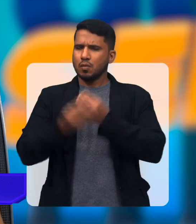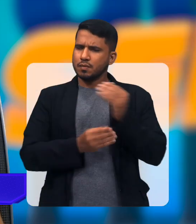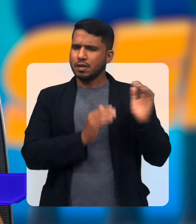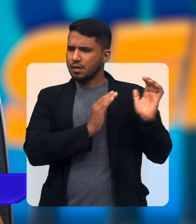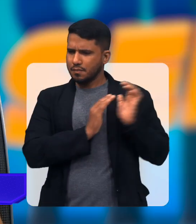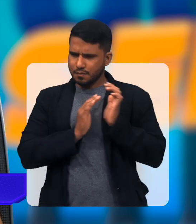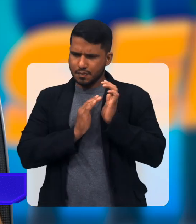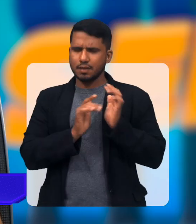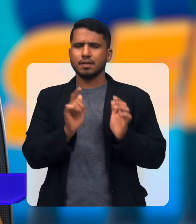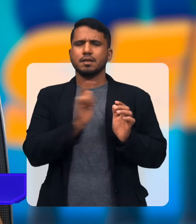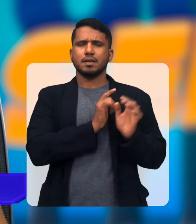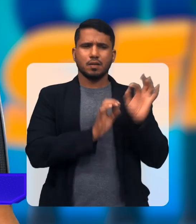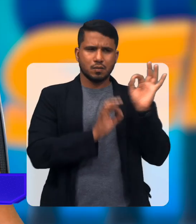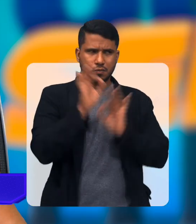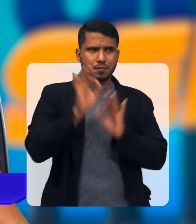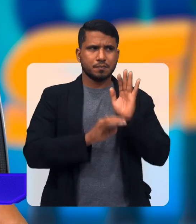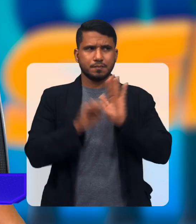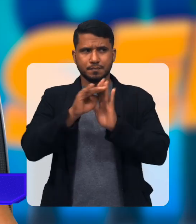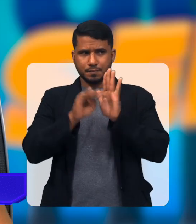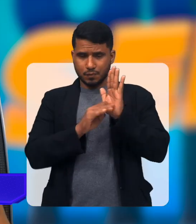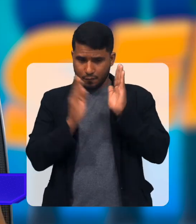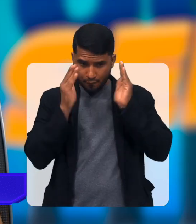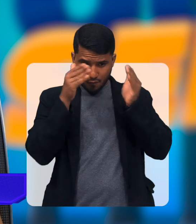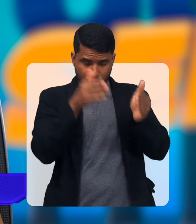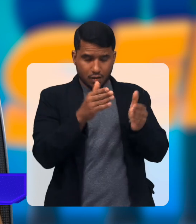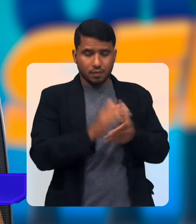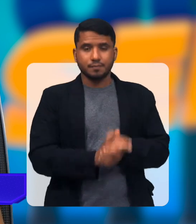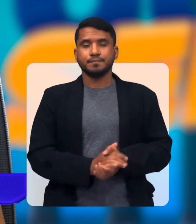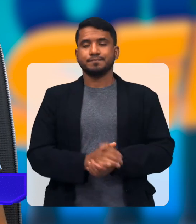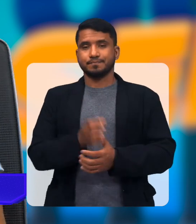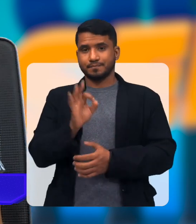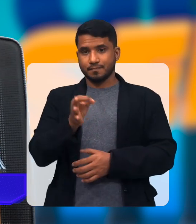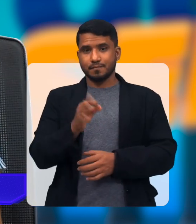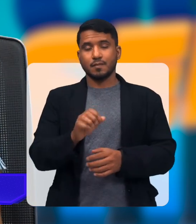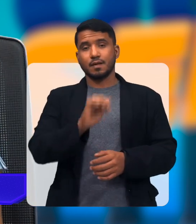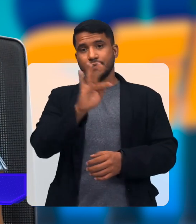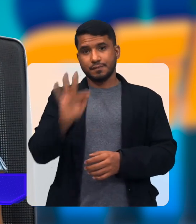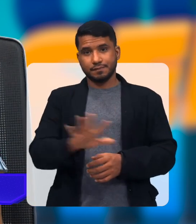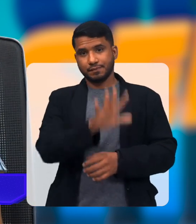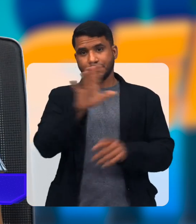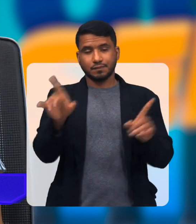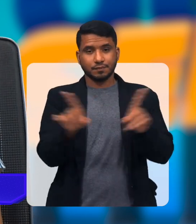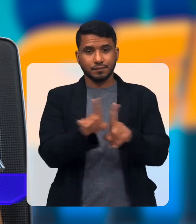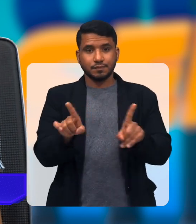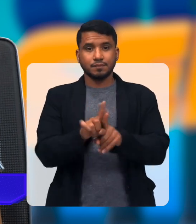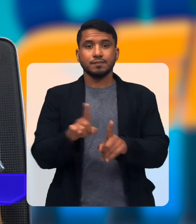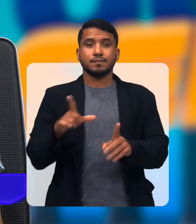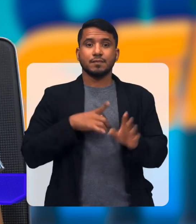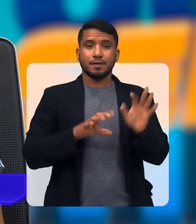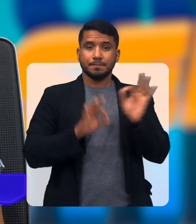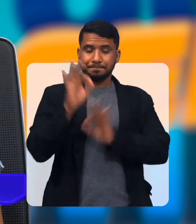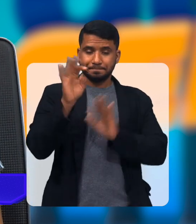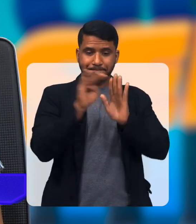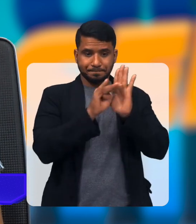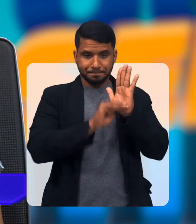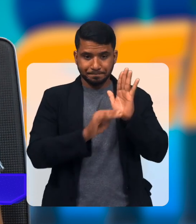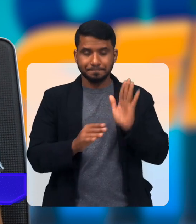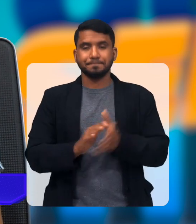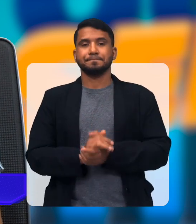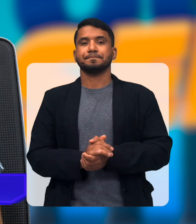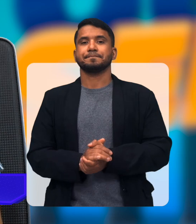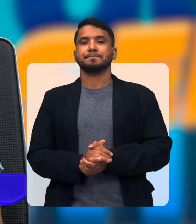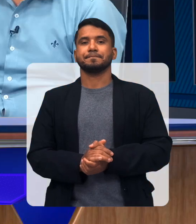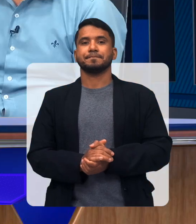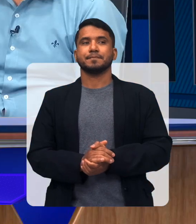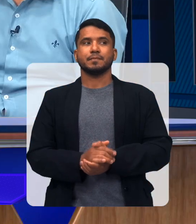ter várias... Com todas as Asapaias, ela tem uma programação específica Certo? A Federação